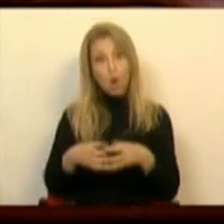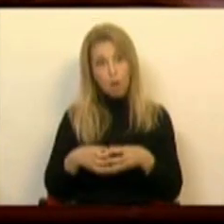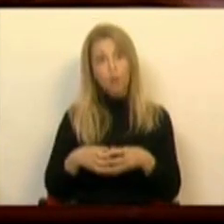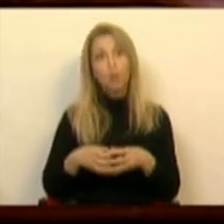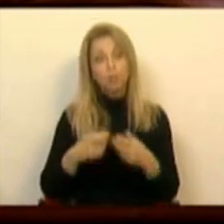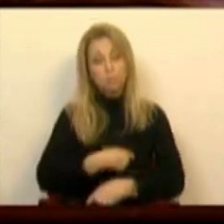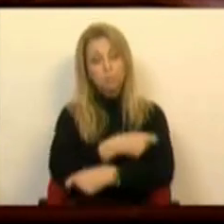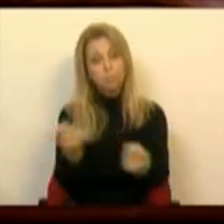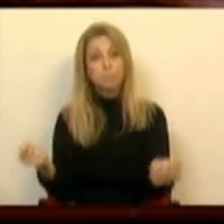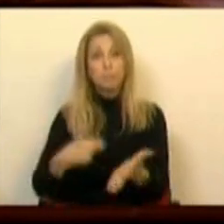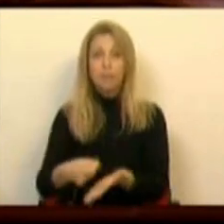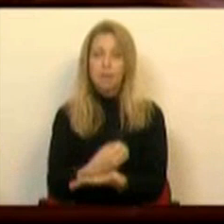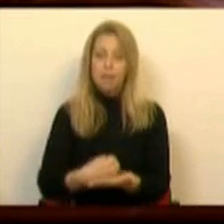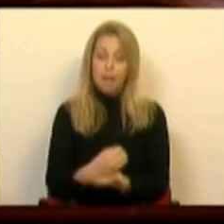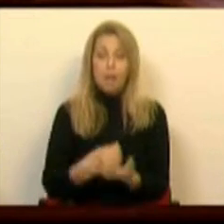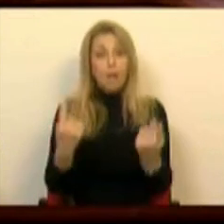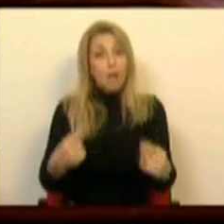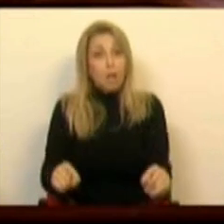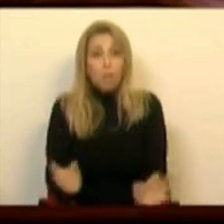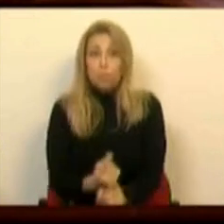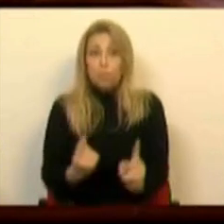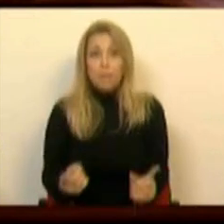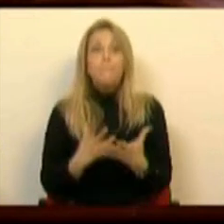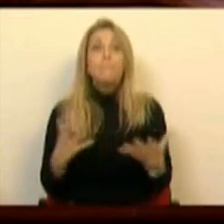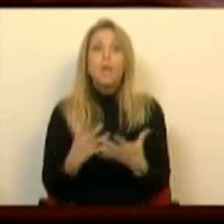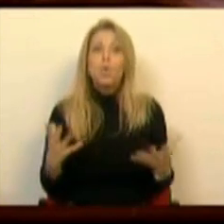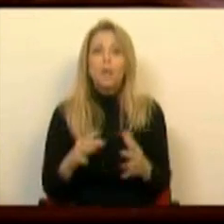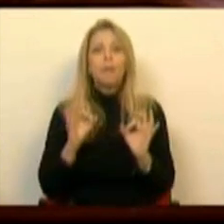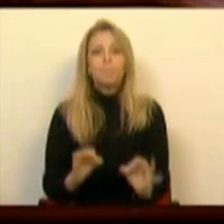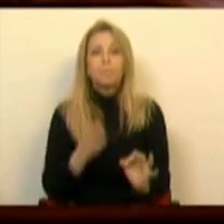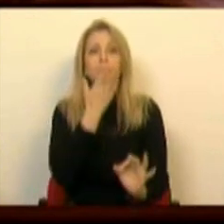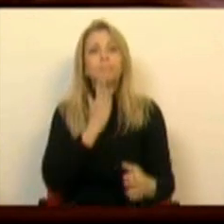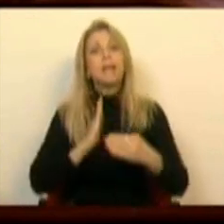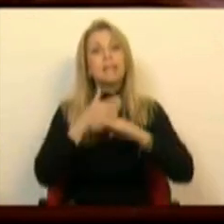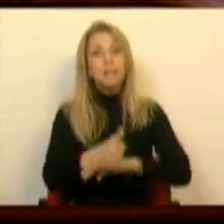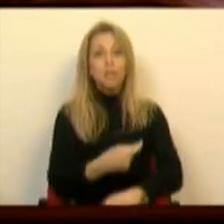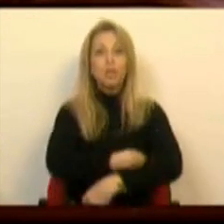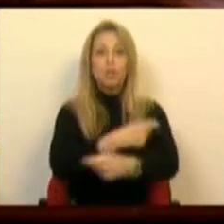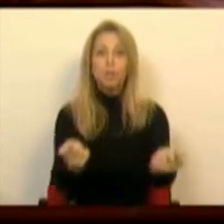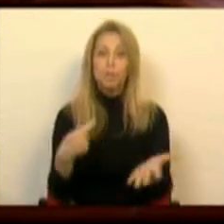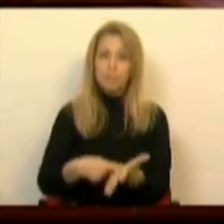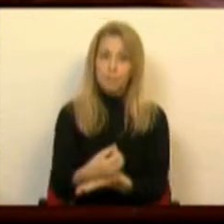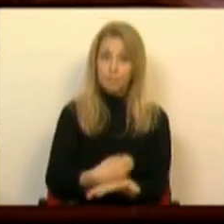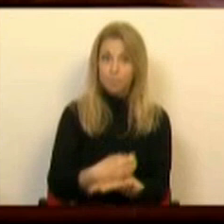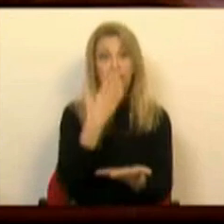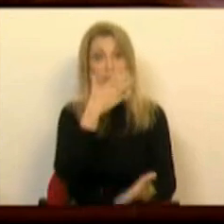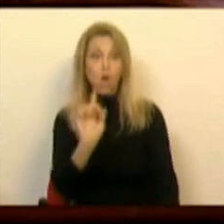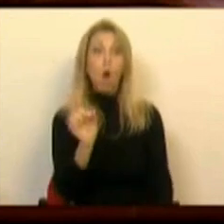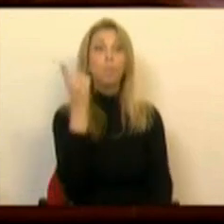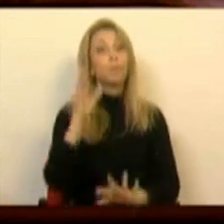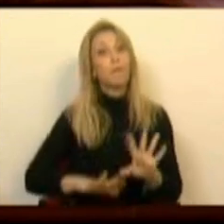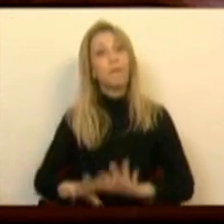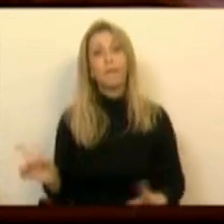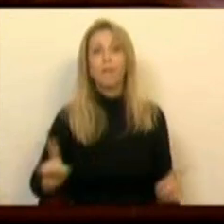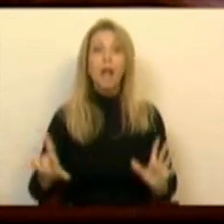distribuídos gratuitamente, pela simples razão que a esmagadora maioria são de acesso ou distribuição gratuita. Se não o fizéssemos, a lei